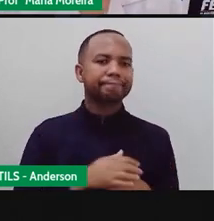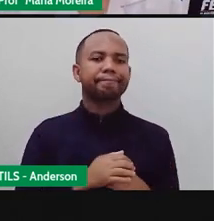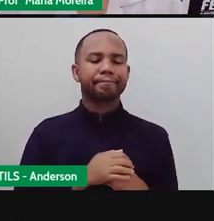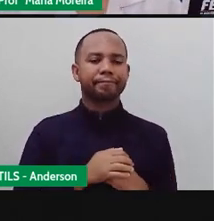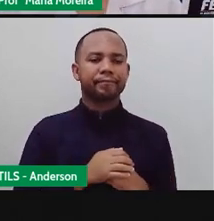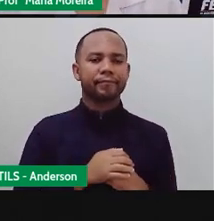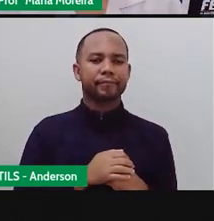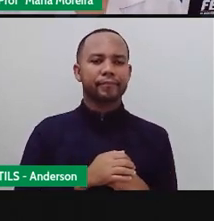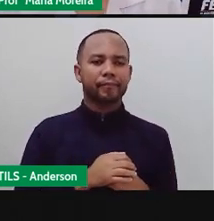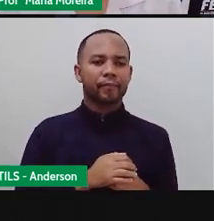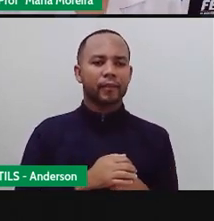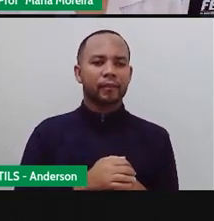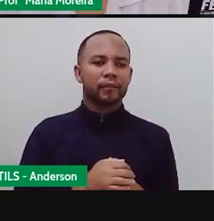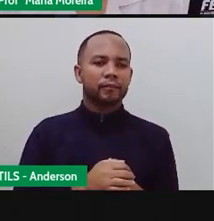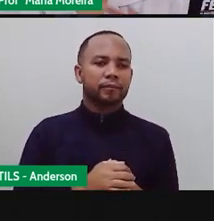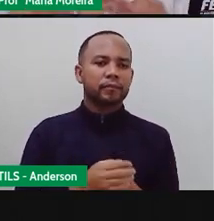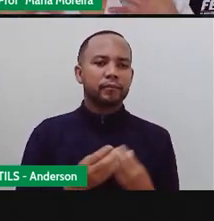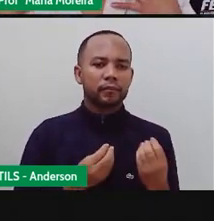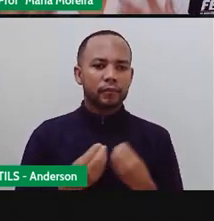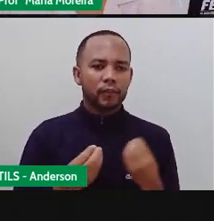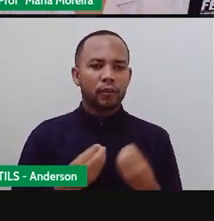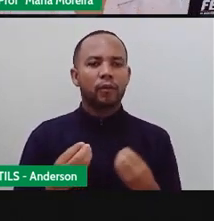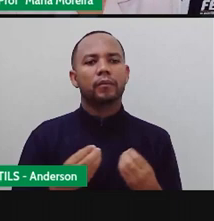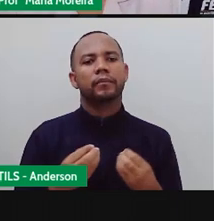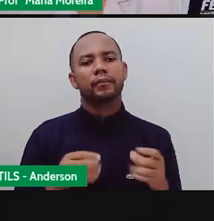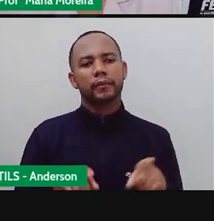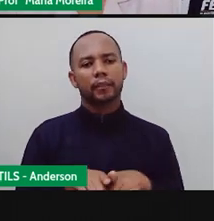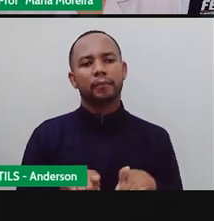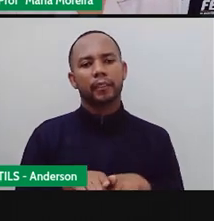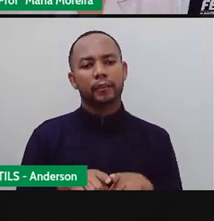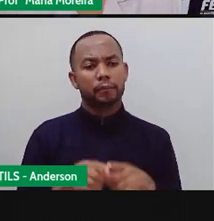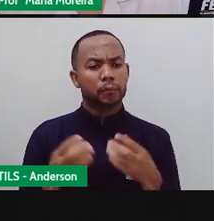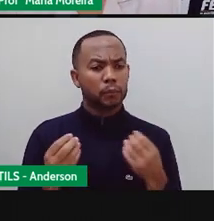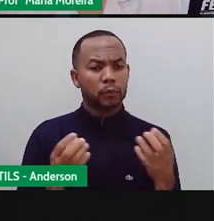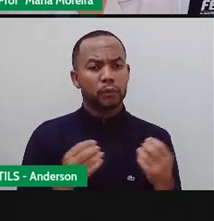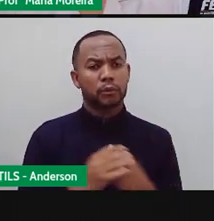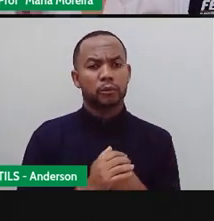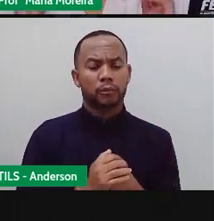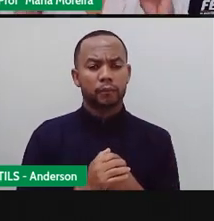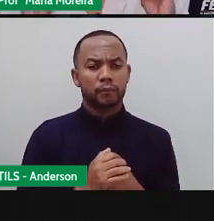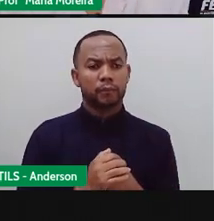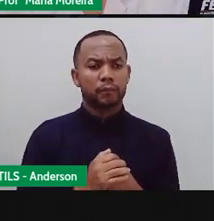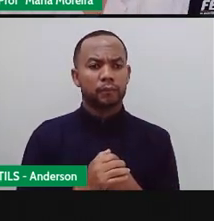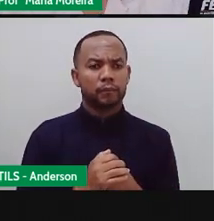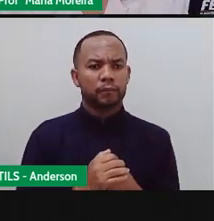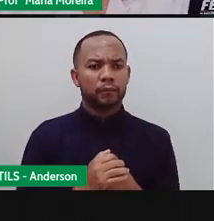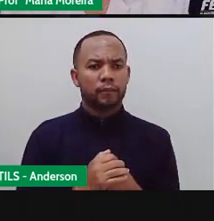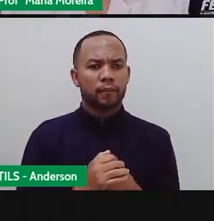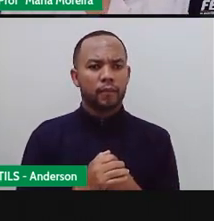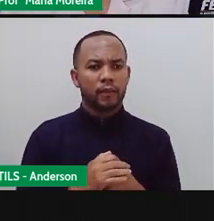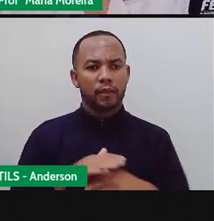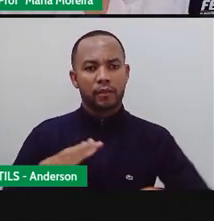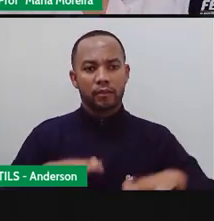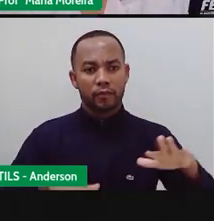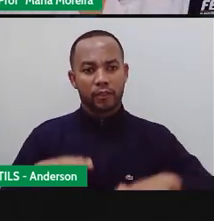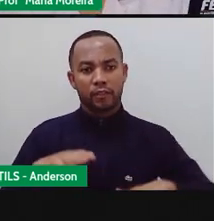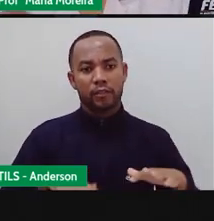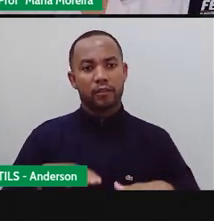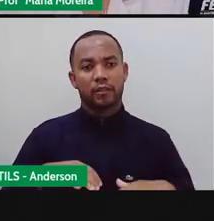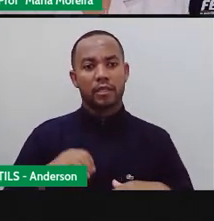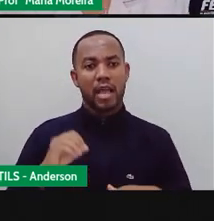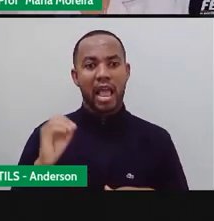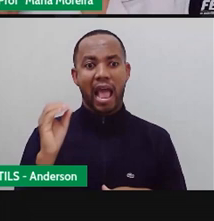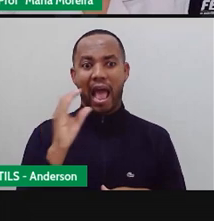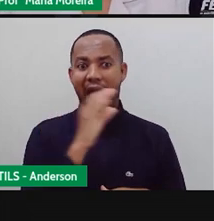Mas a velocidade do som Também é muito grande Não isso? Então A velocidade do som É a